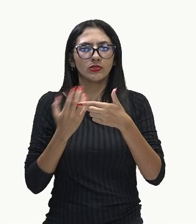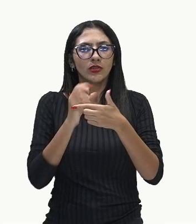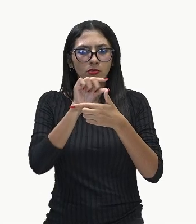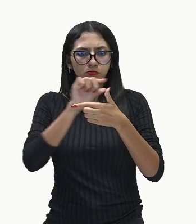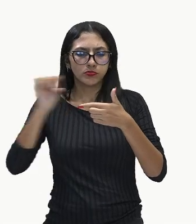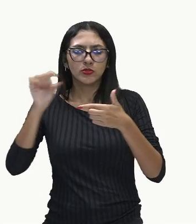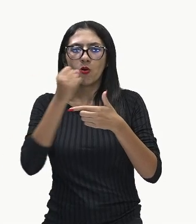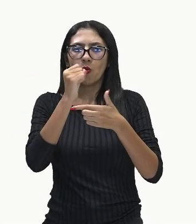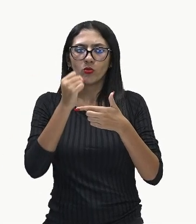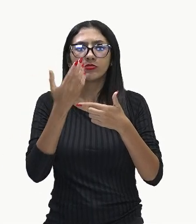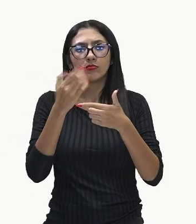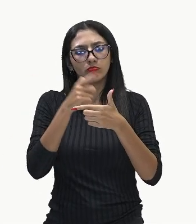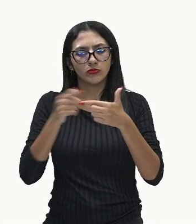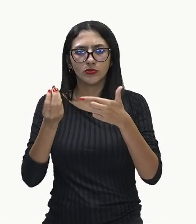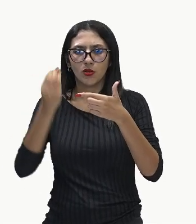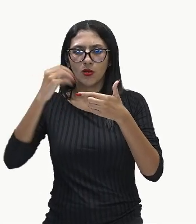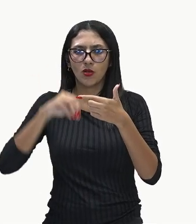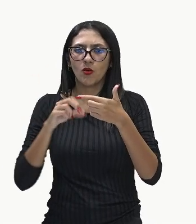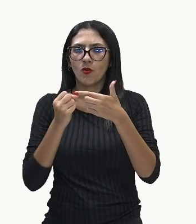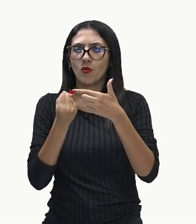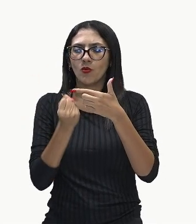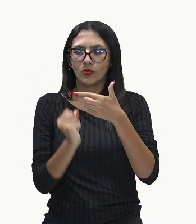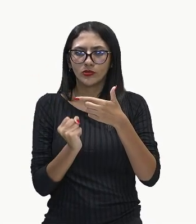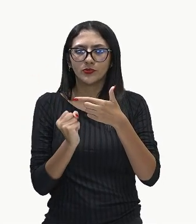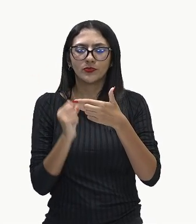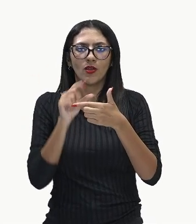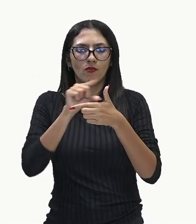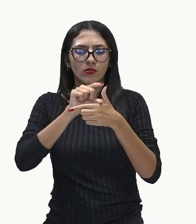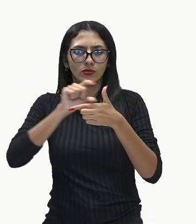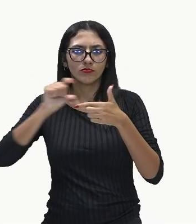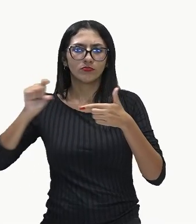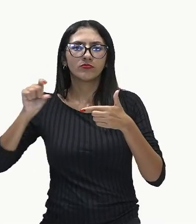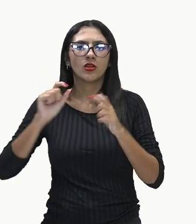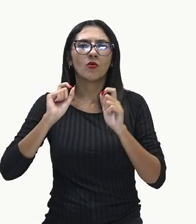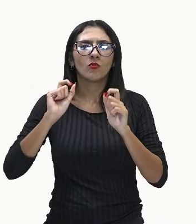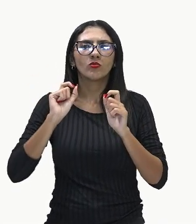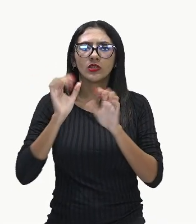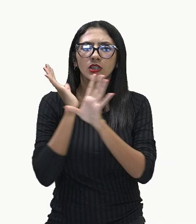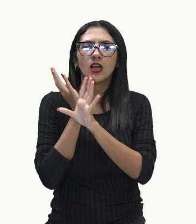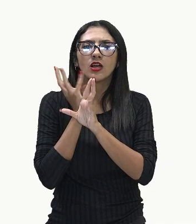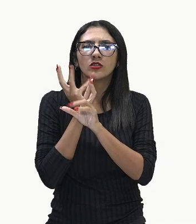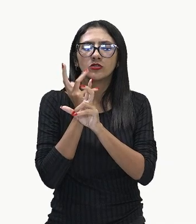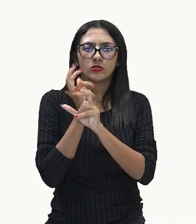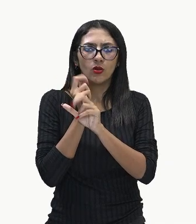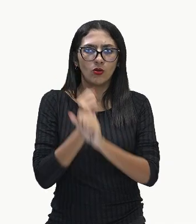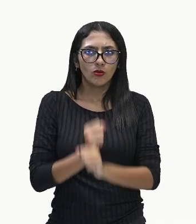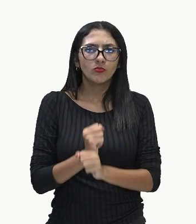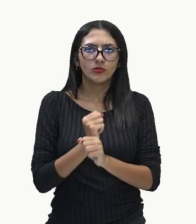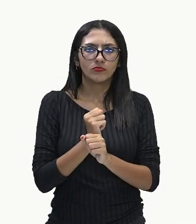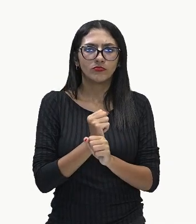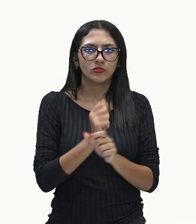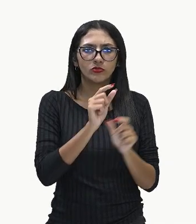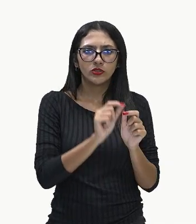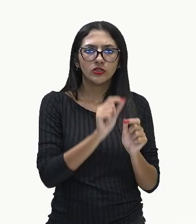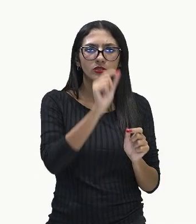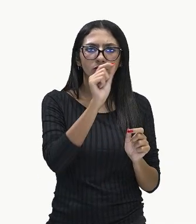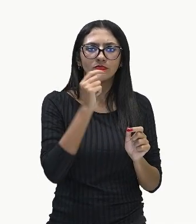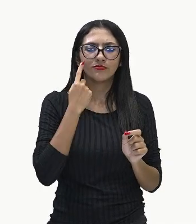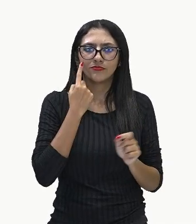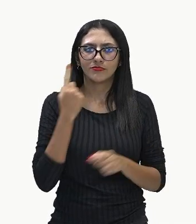dividir por oito, já que aqui eu estou somando, oito, né, ó, primeiro,